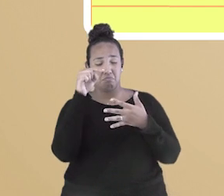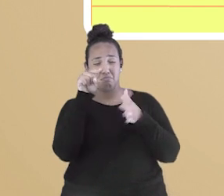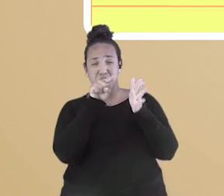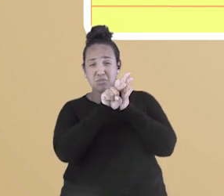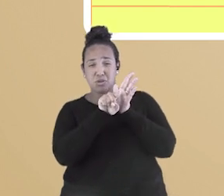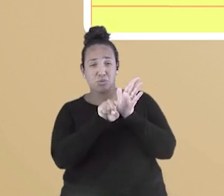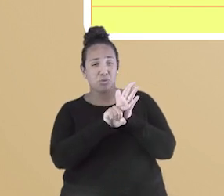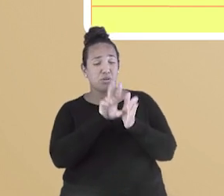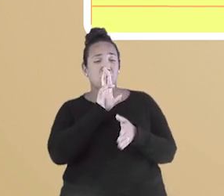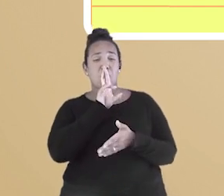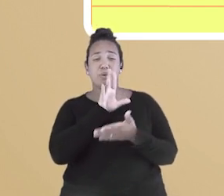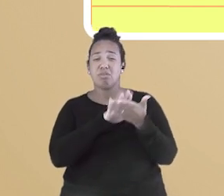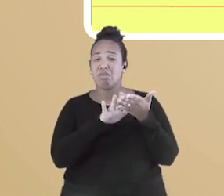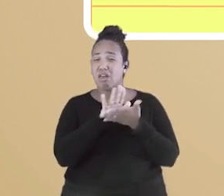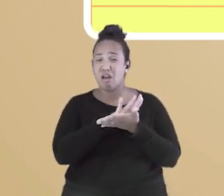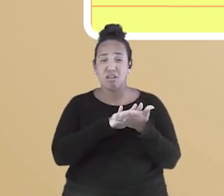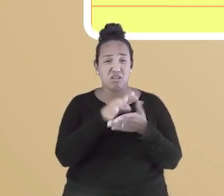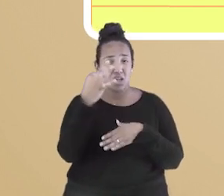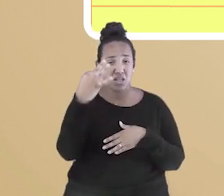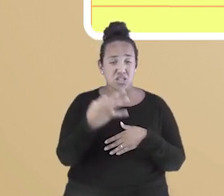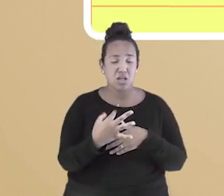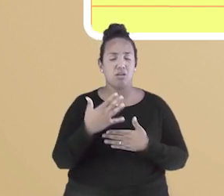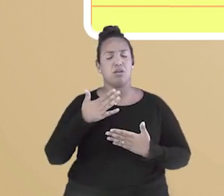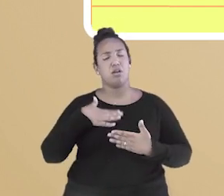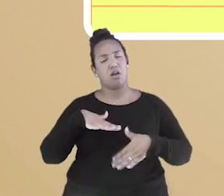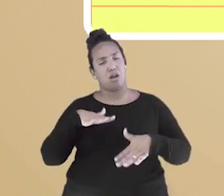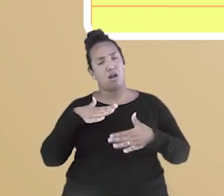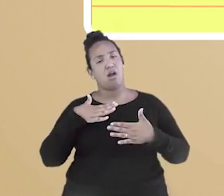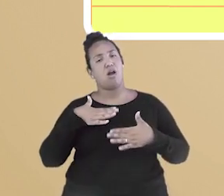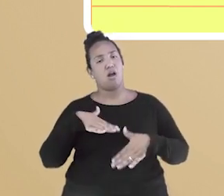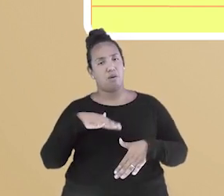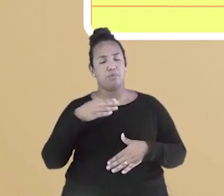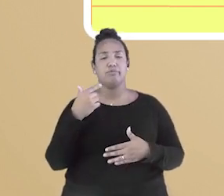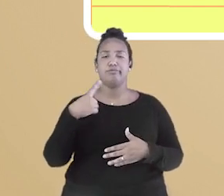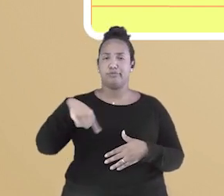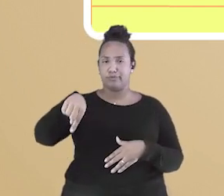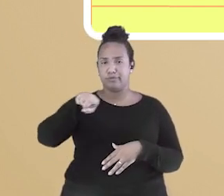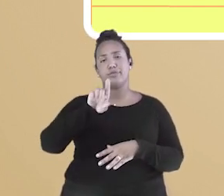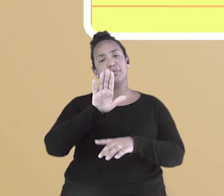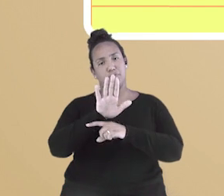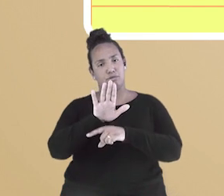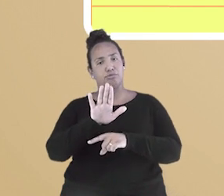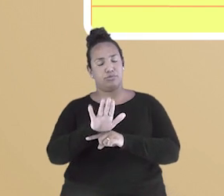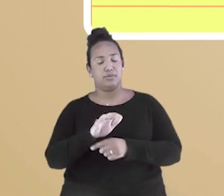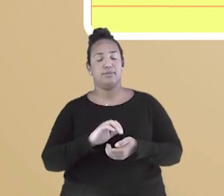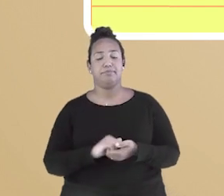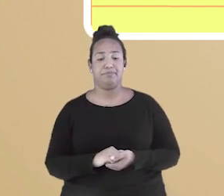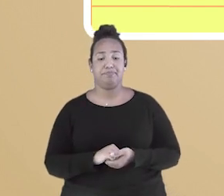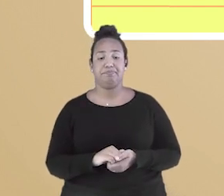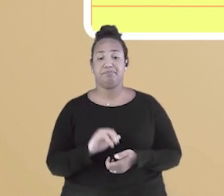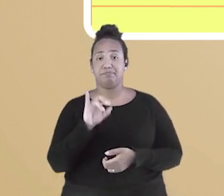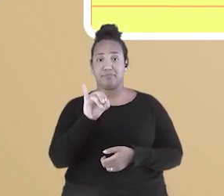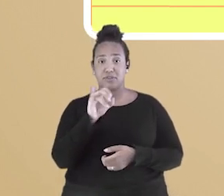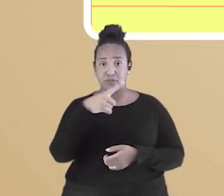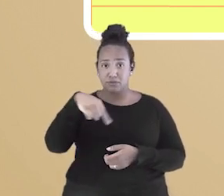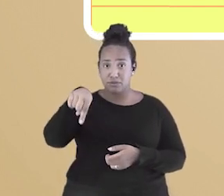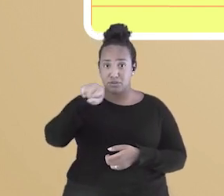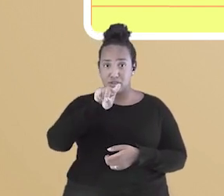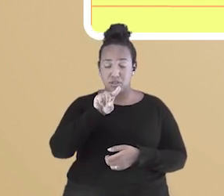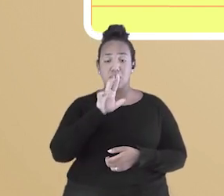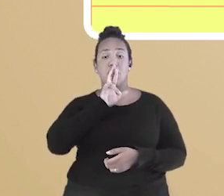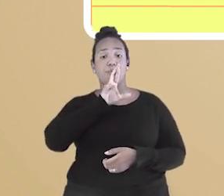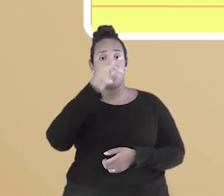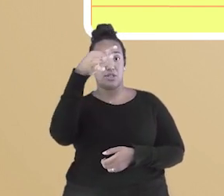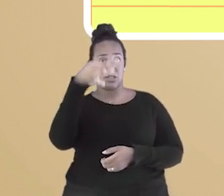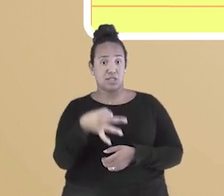uma, calma. Ainda dá tempo de recuperar. Afinal, a gente está aqui para isso. Se você acertou duas ou